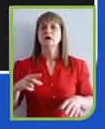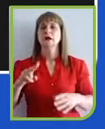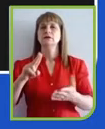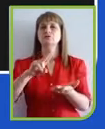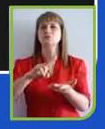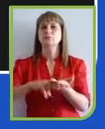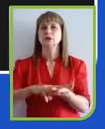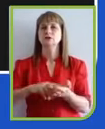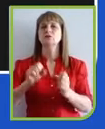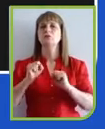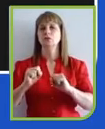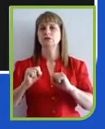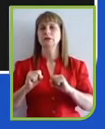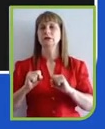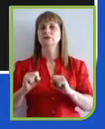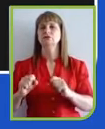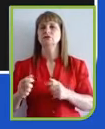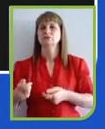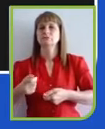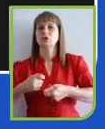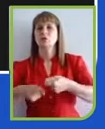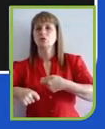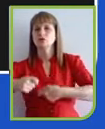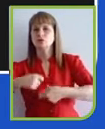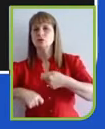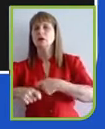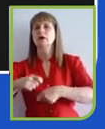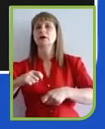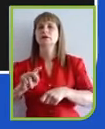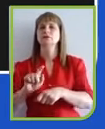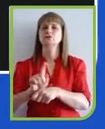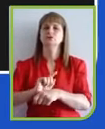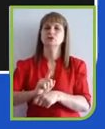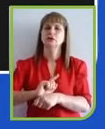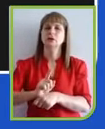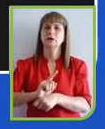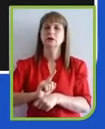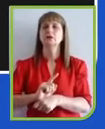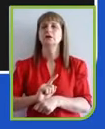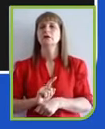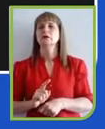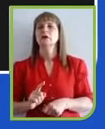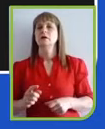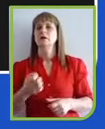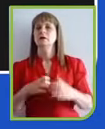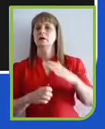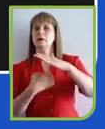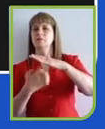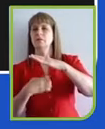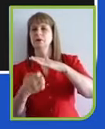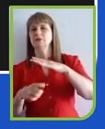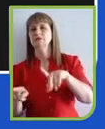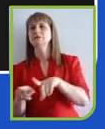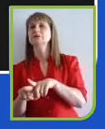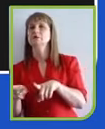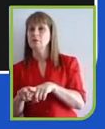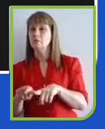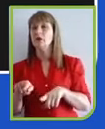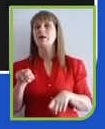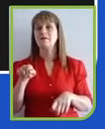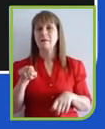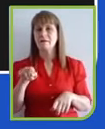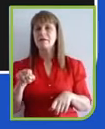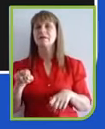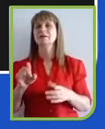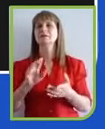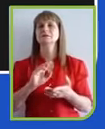gerir empresas e também são consumidores. Nessas funções todas, os millennials